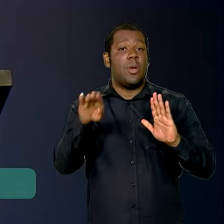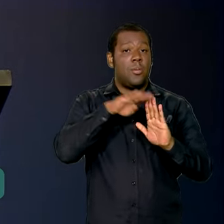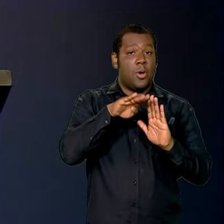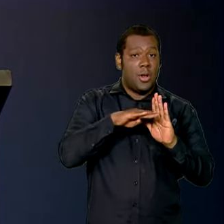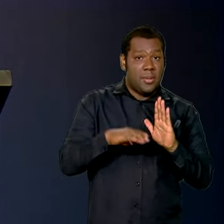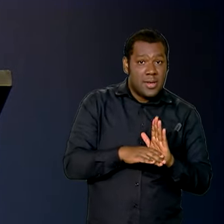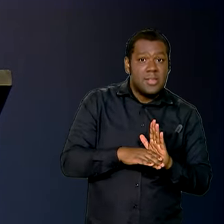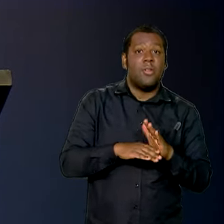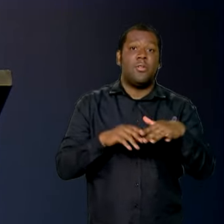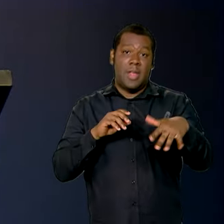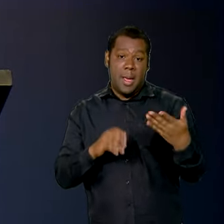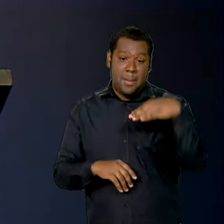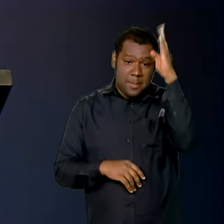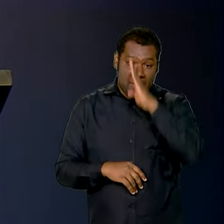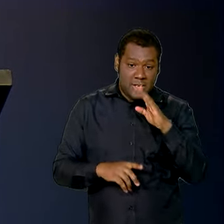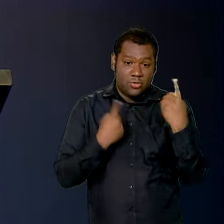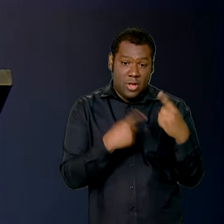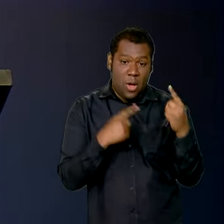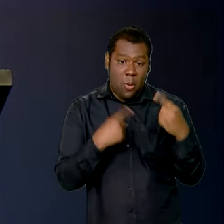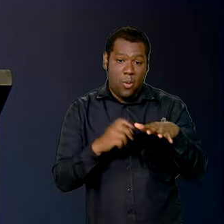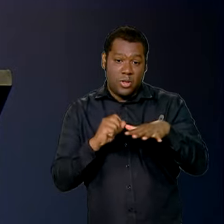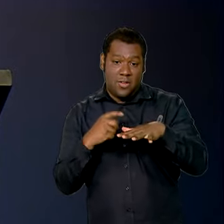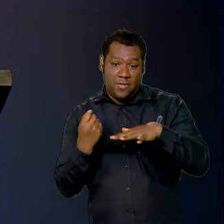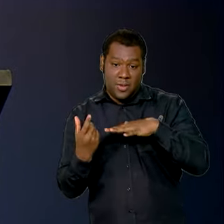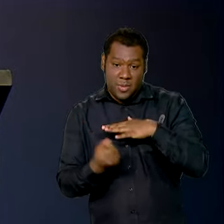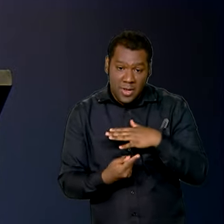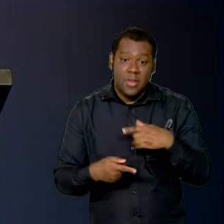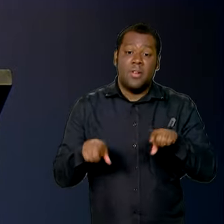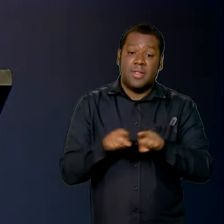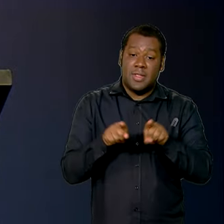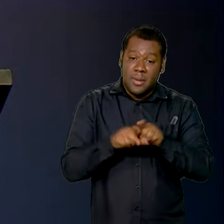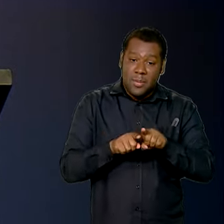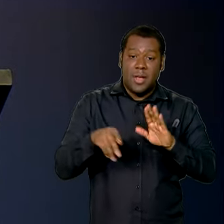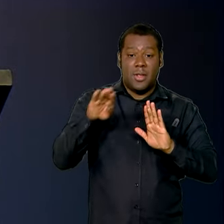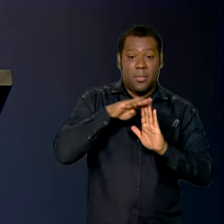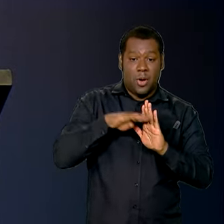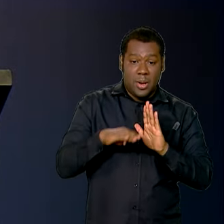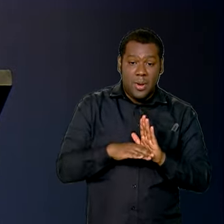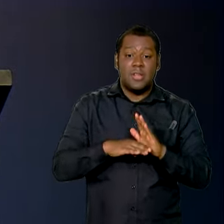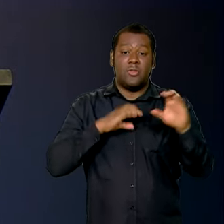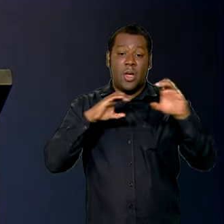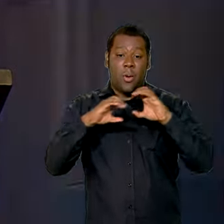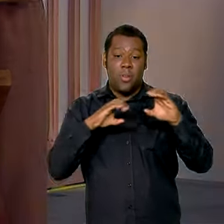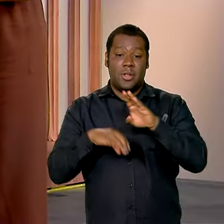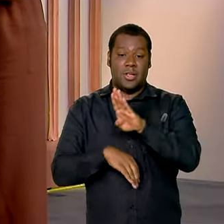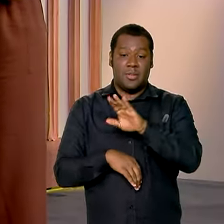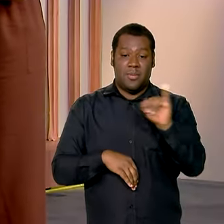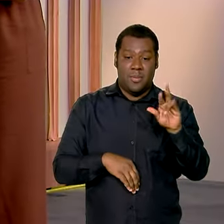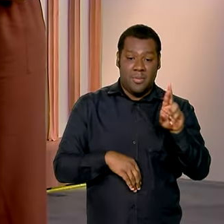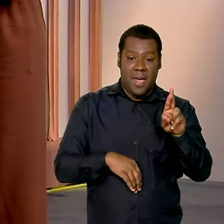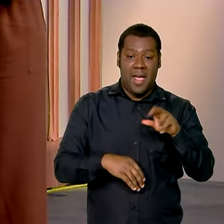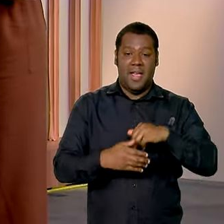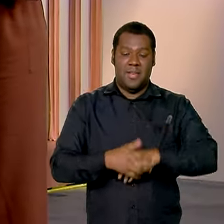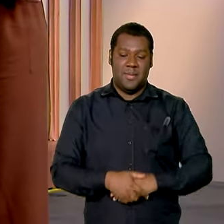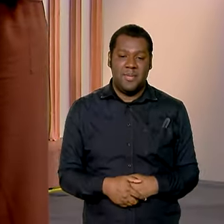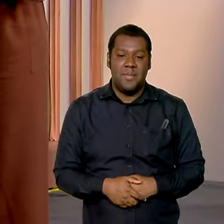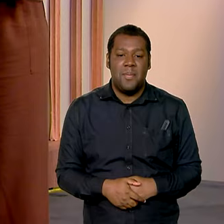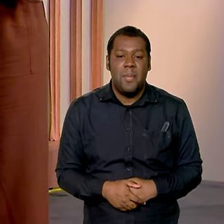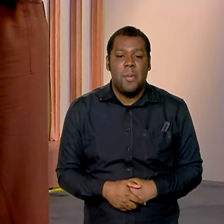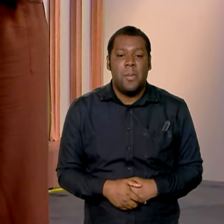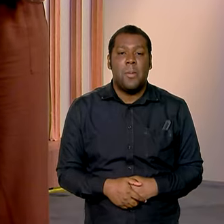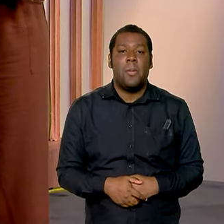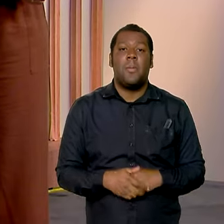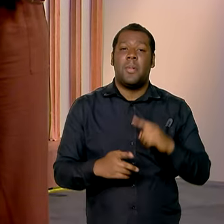Contra Fake e o Comunica.br que dão mais transparência às notícias. E no